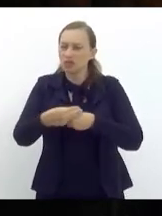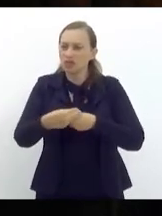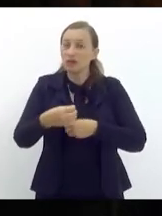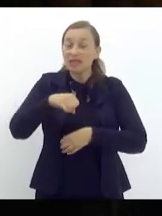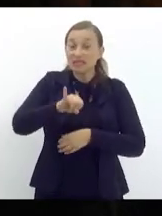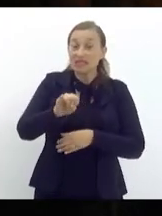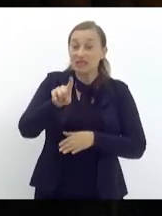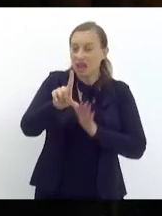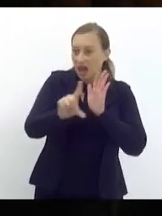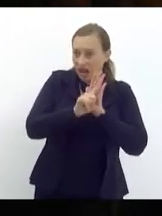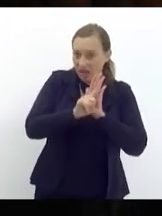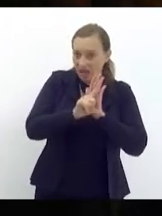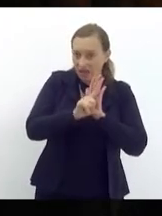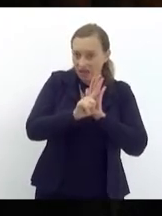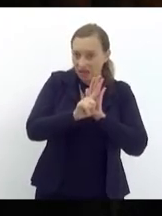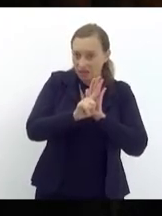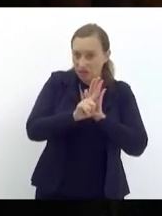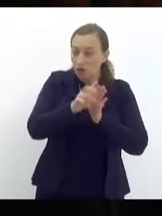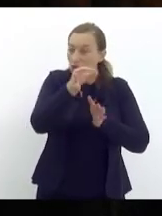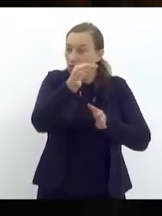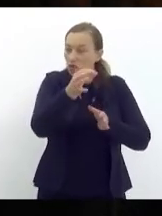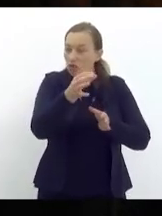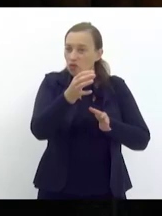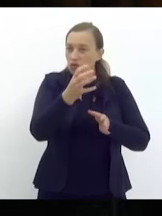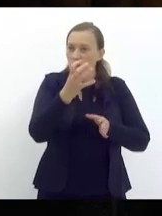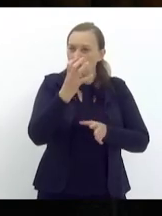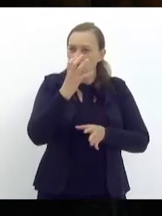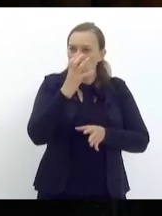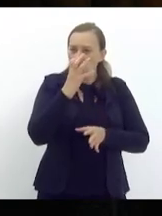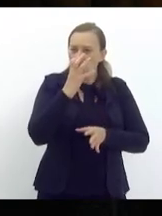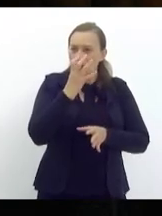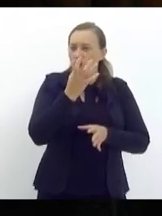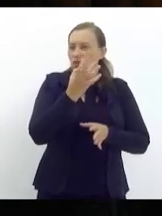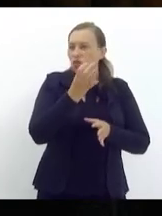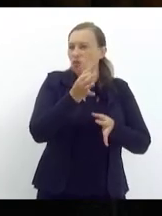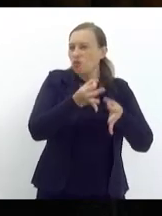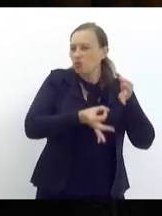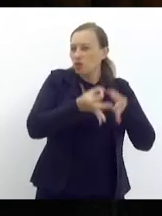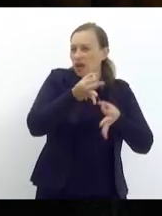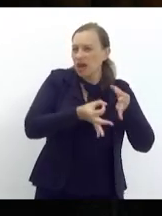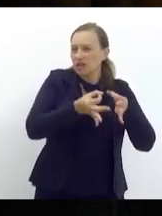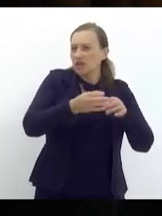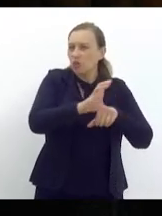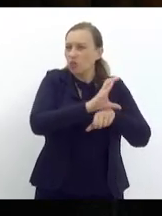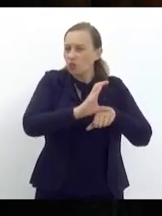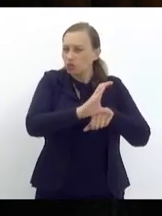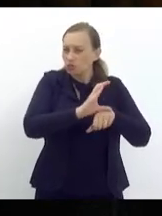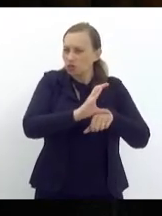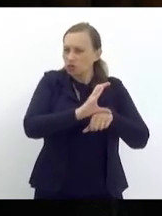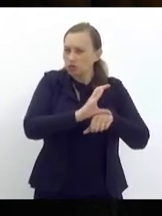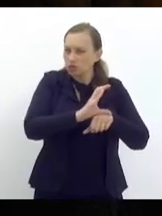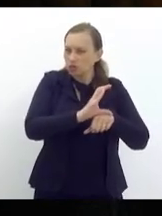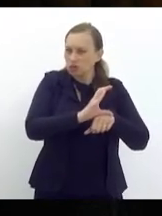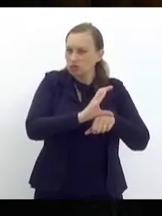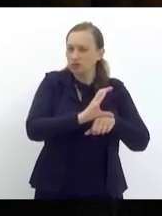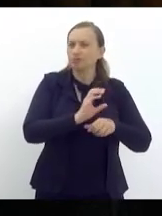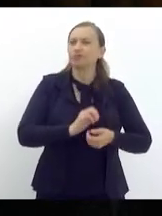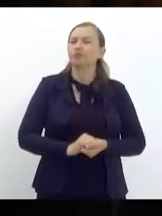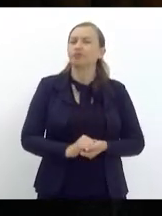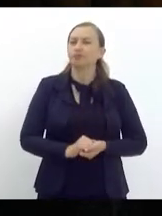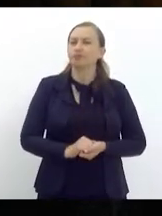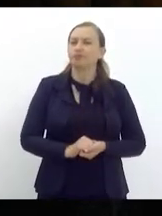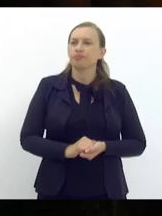essa lei for julgada constitucional e nos bastidores